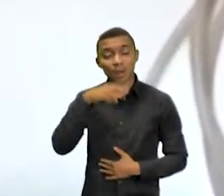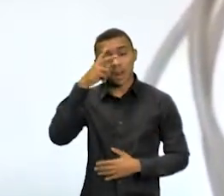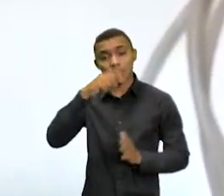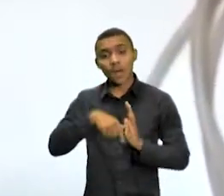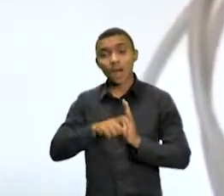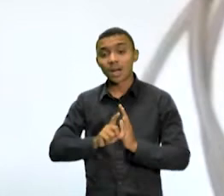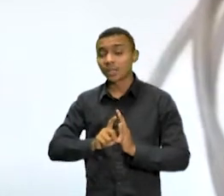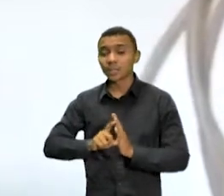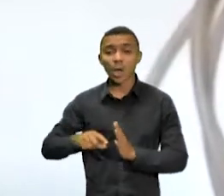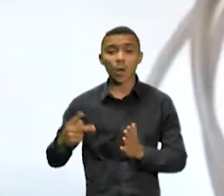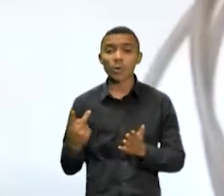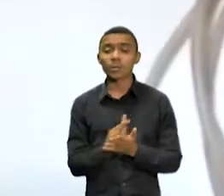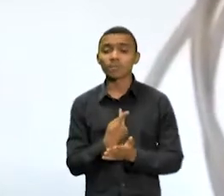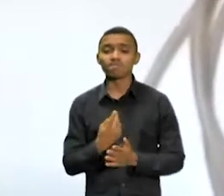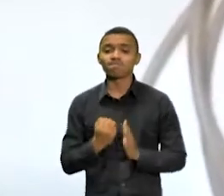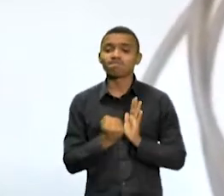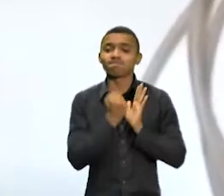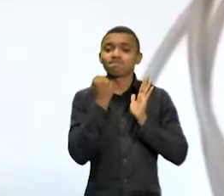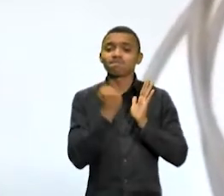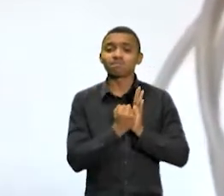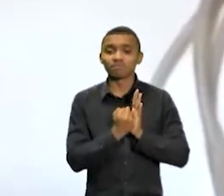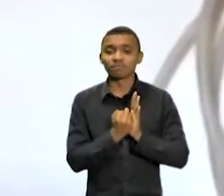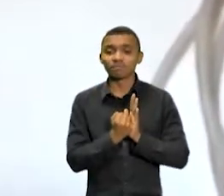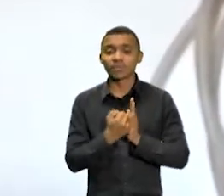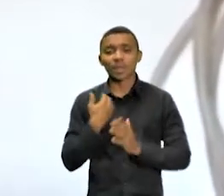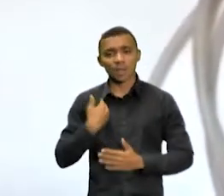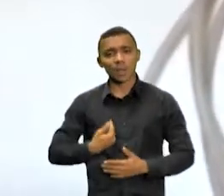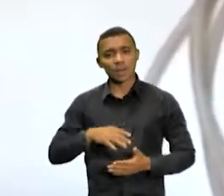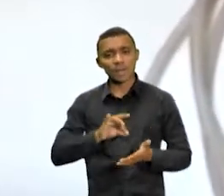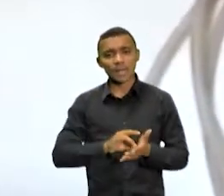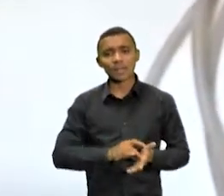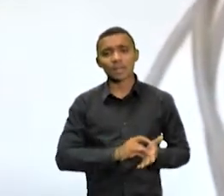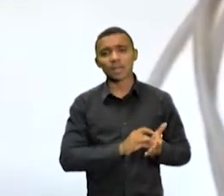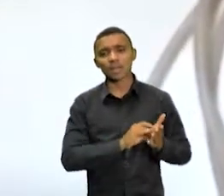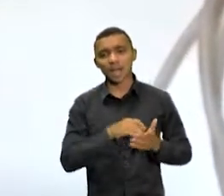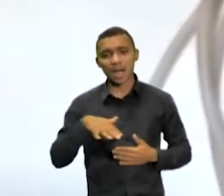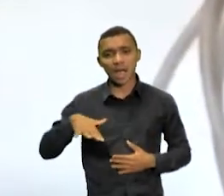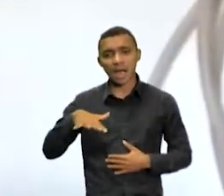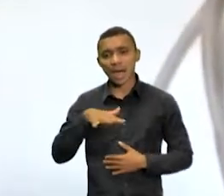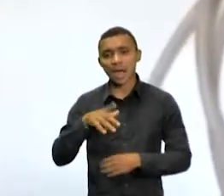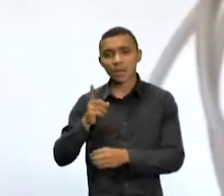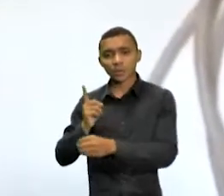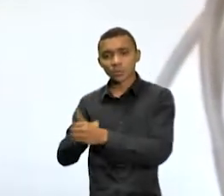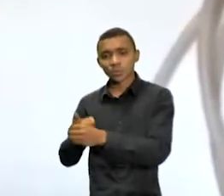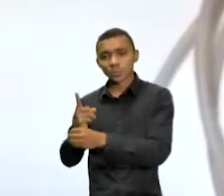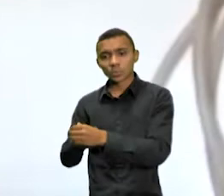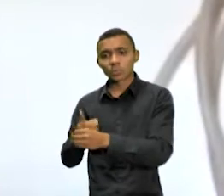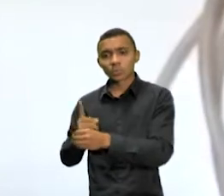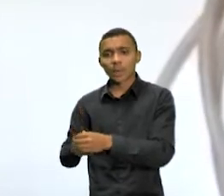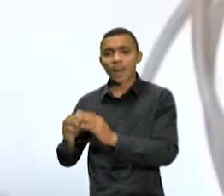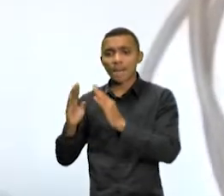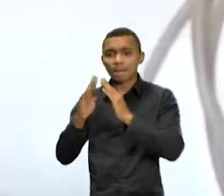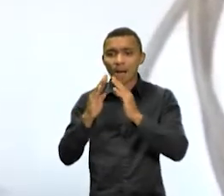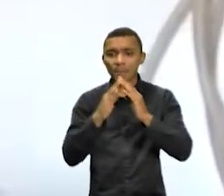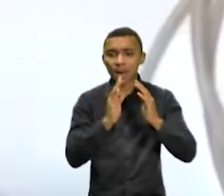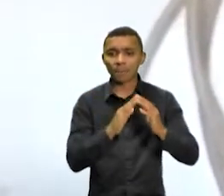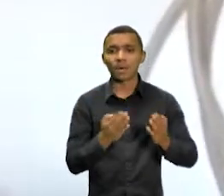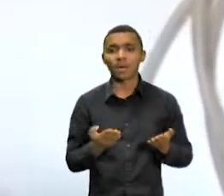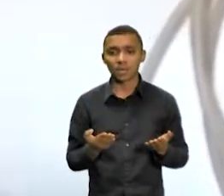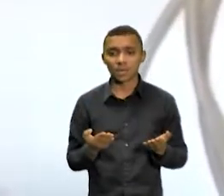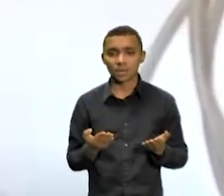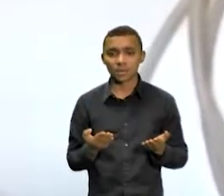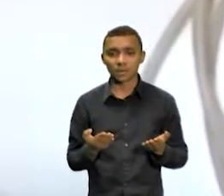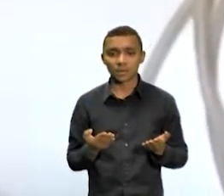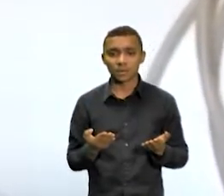marcante. Eu venho de comunidades rurais, venho de comunidades que foram exposto por grandes construções, que sofrem